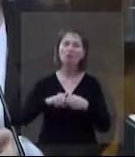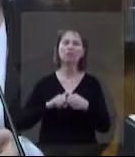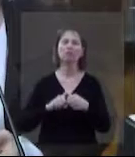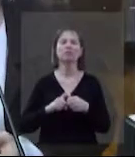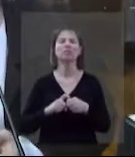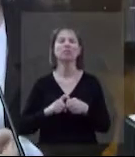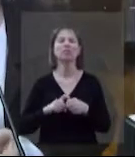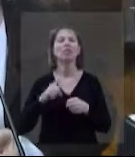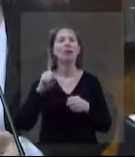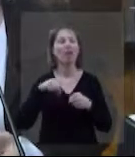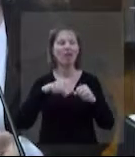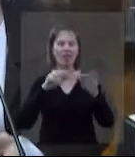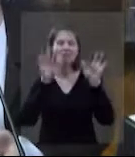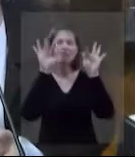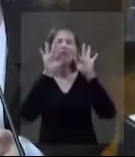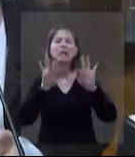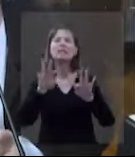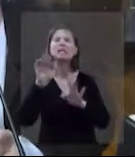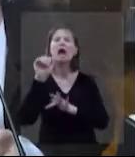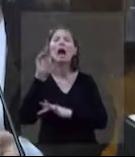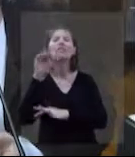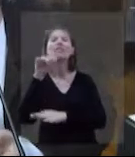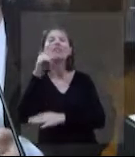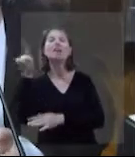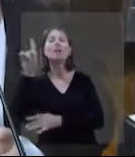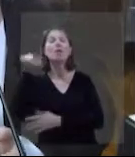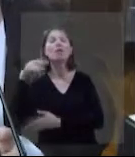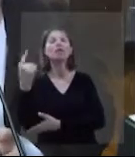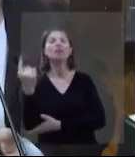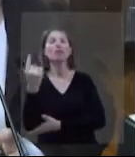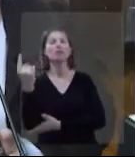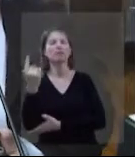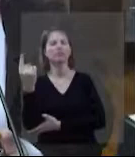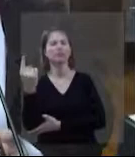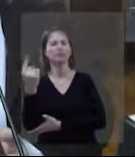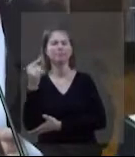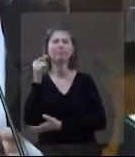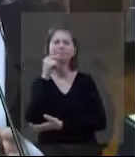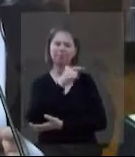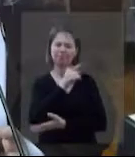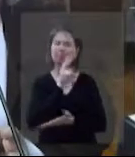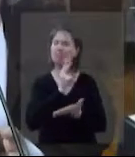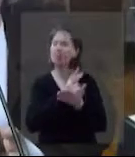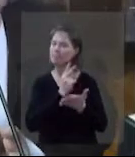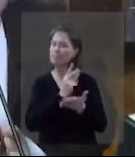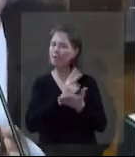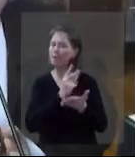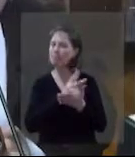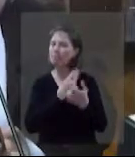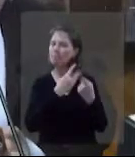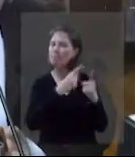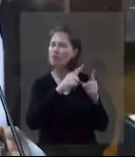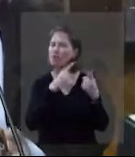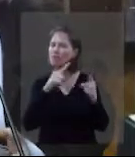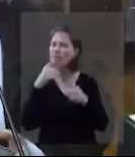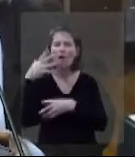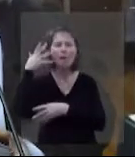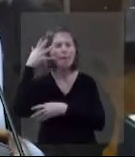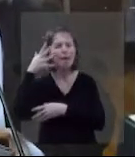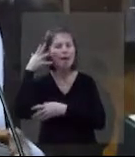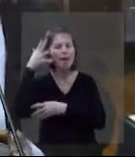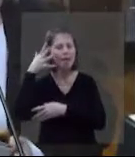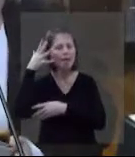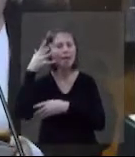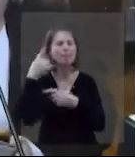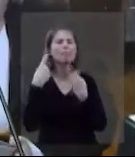Feliz era Adão, né, pastor? Dizem que era. É, mas teve uma senhora... O Júnior, com essas brincadeiras dele, ele fala muito isso em palestras,